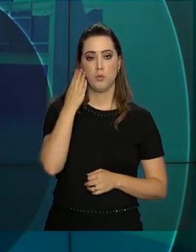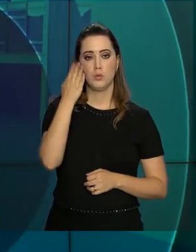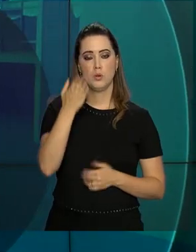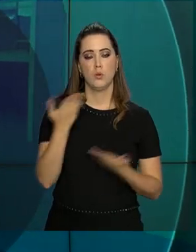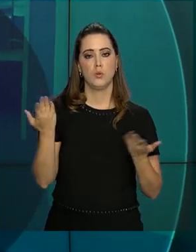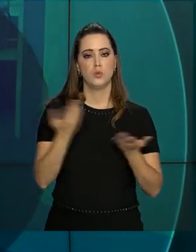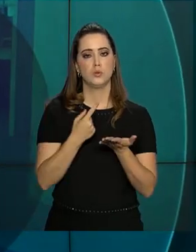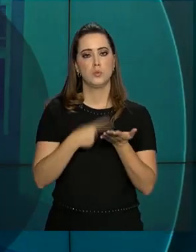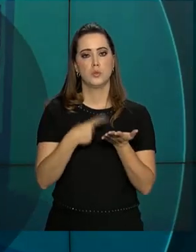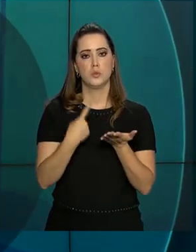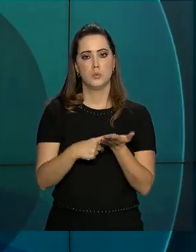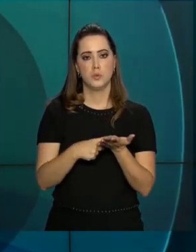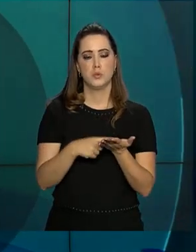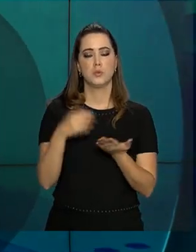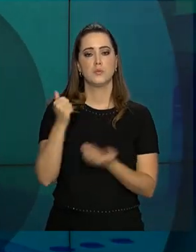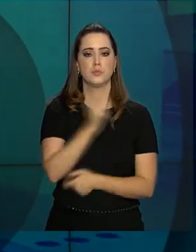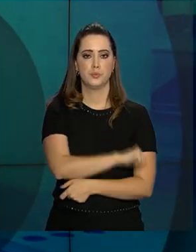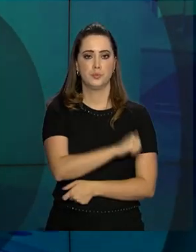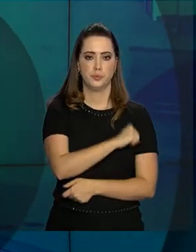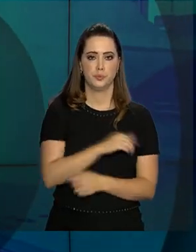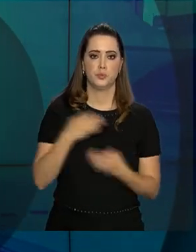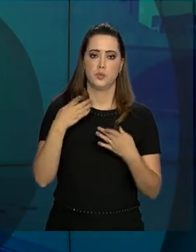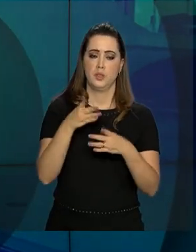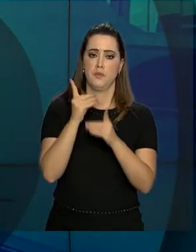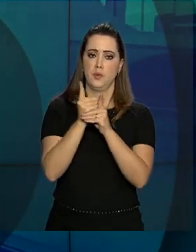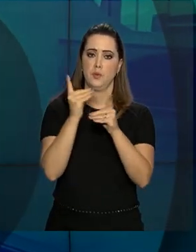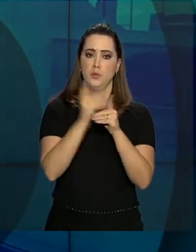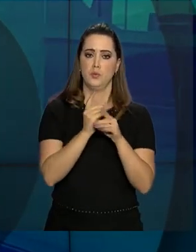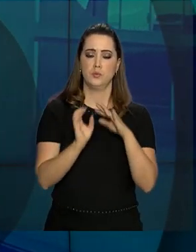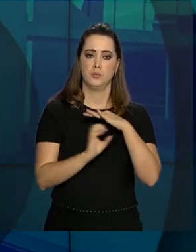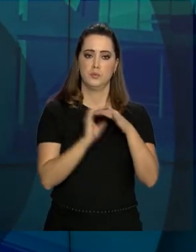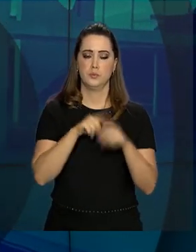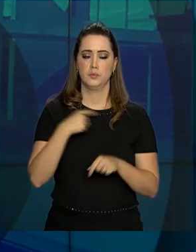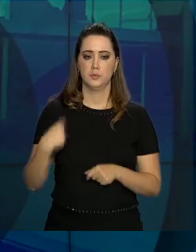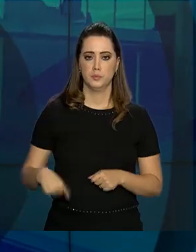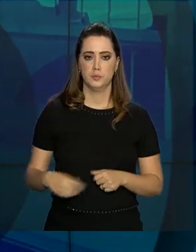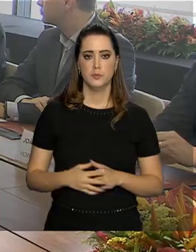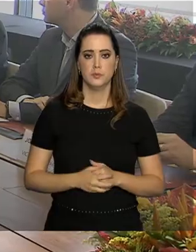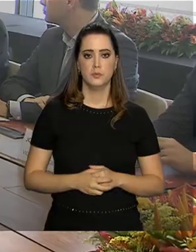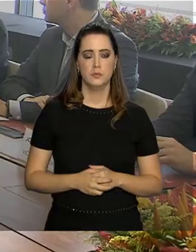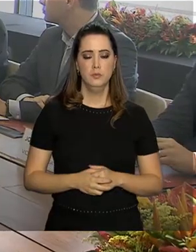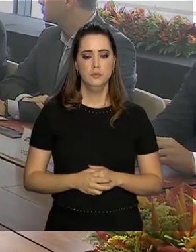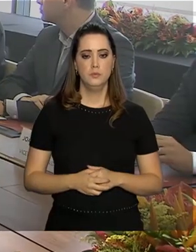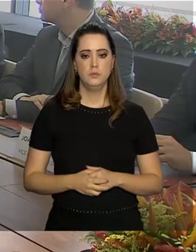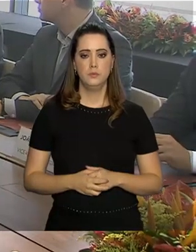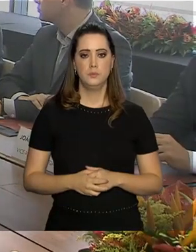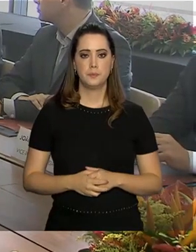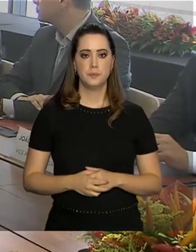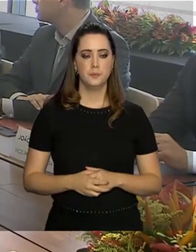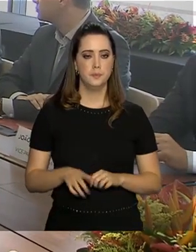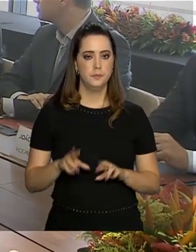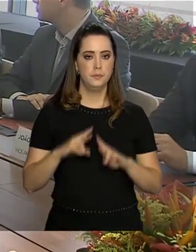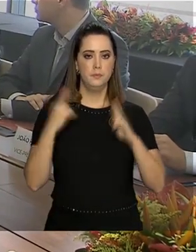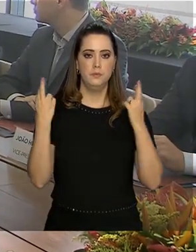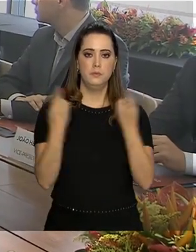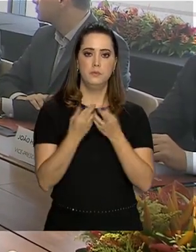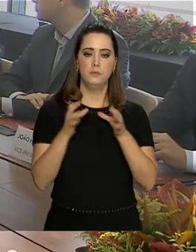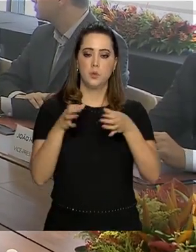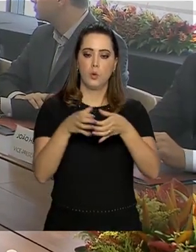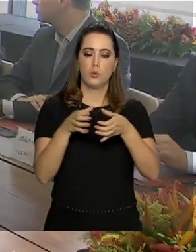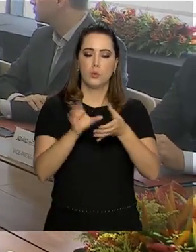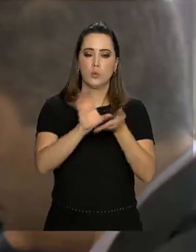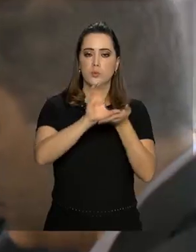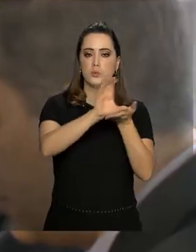hoje no Rio de Janeiro. Ele participou de encontro com empresários chineses. A reunião do Conselho